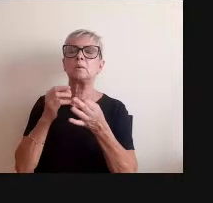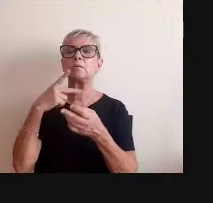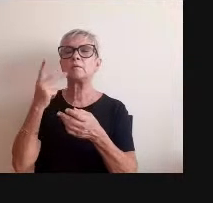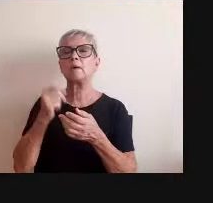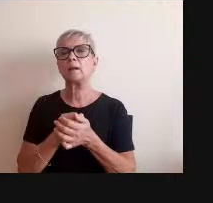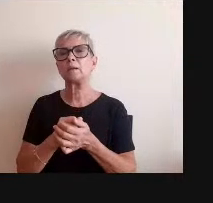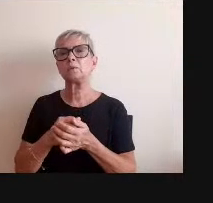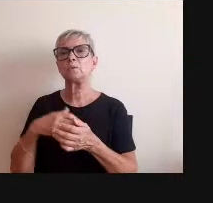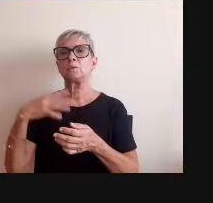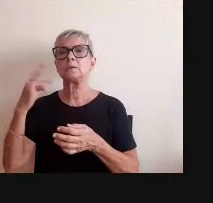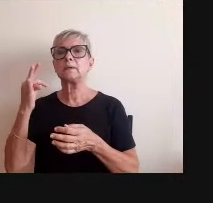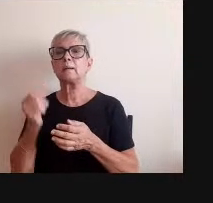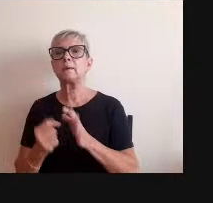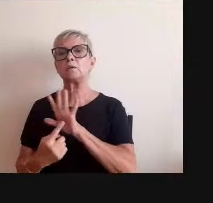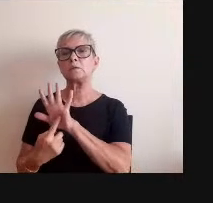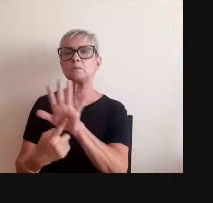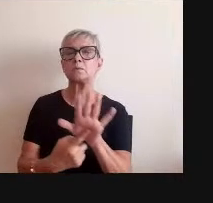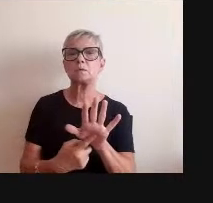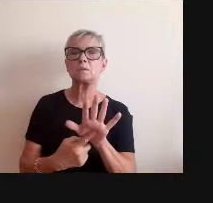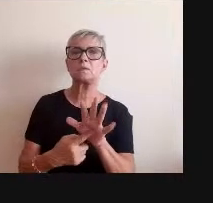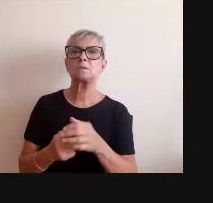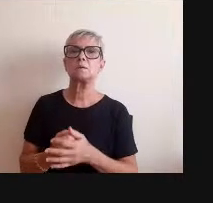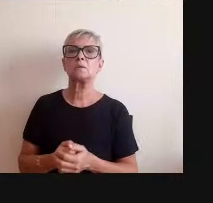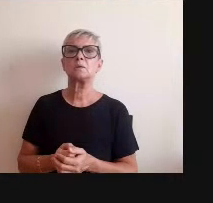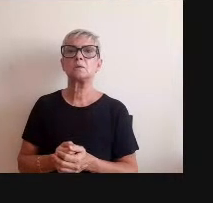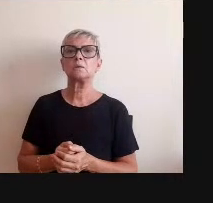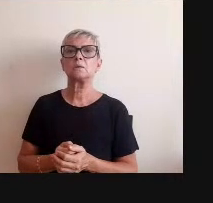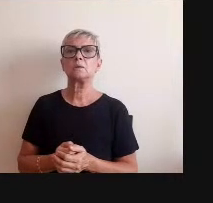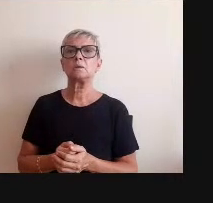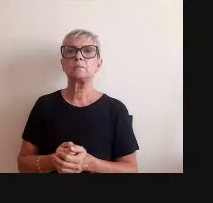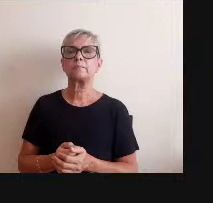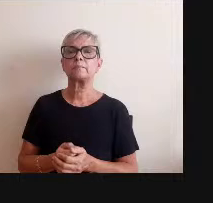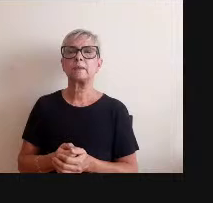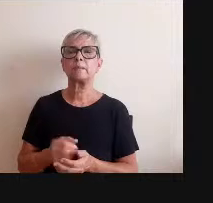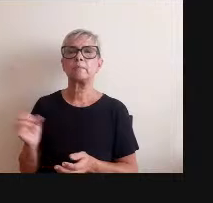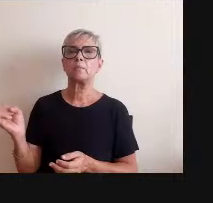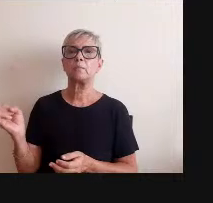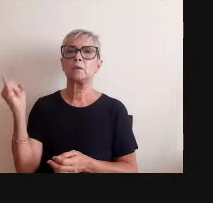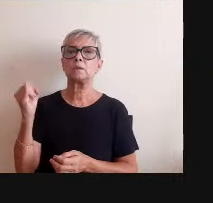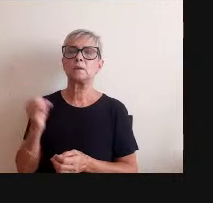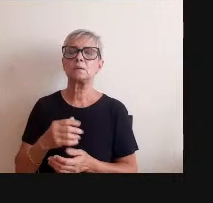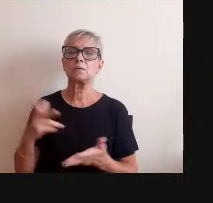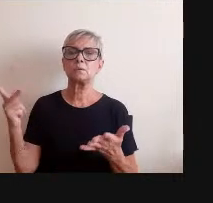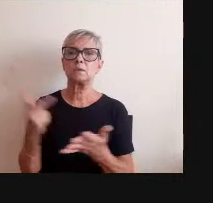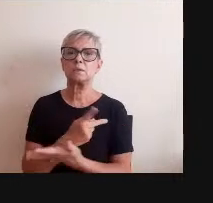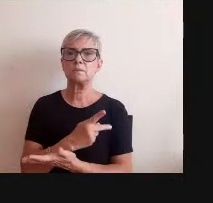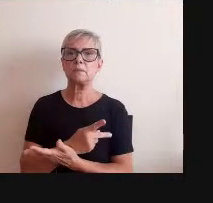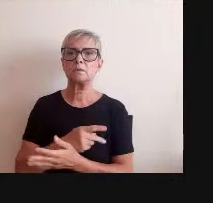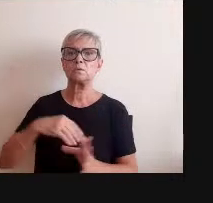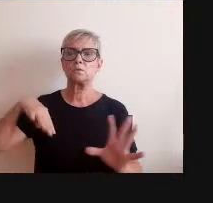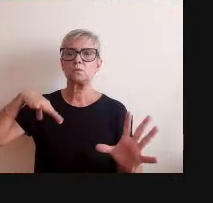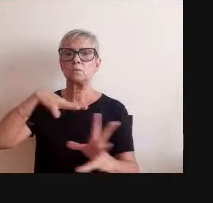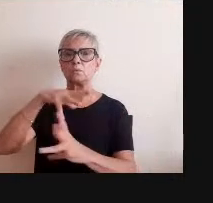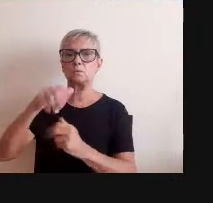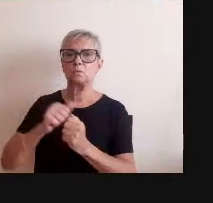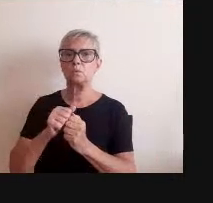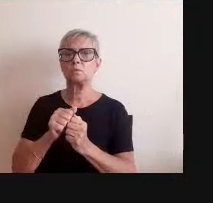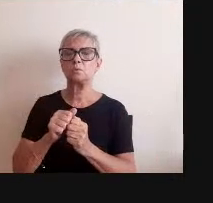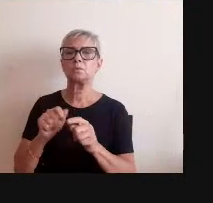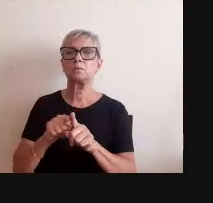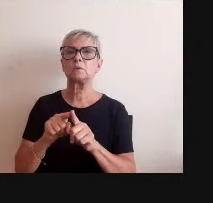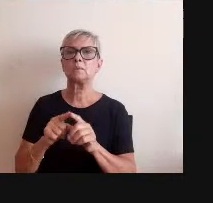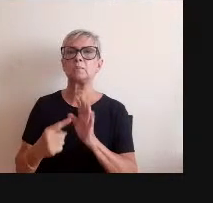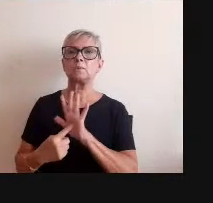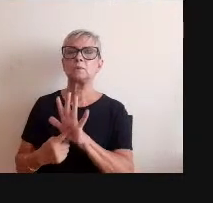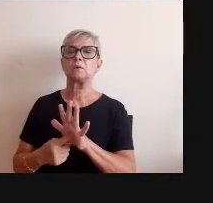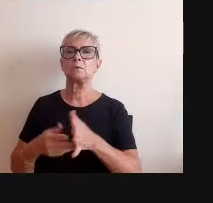que a exposição coloca entre os grandes fatos universais equiparando-o com o nascimento e a morte como se fosse